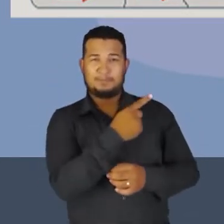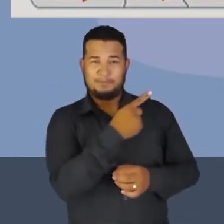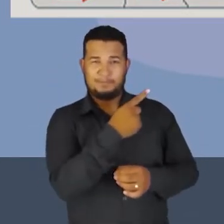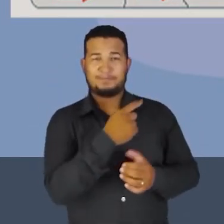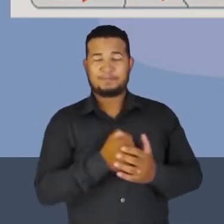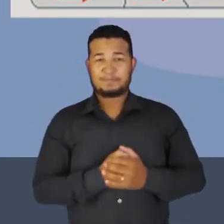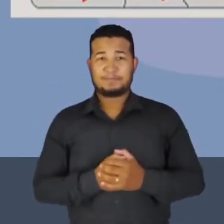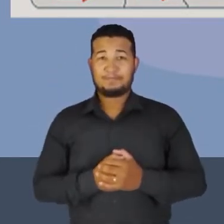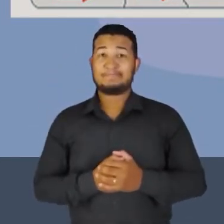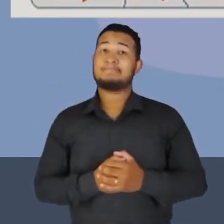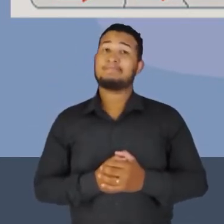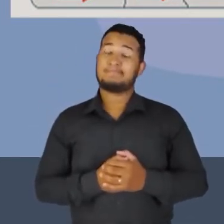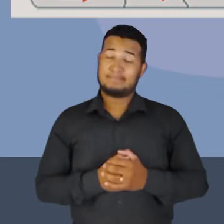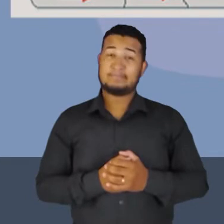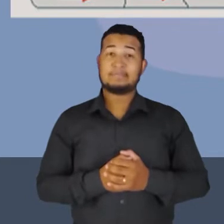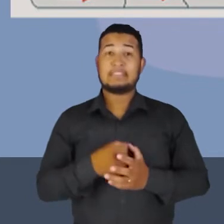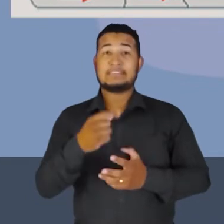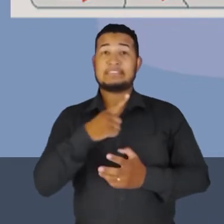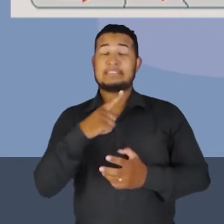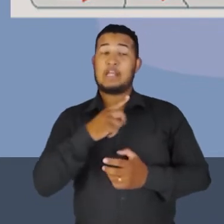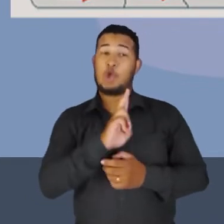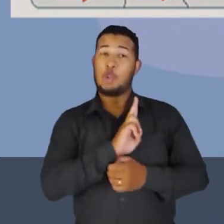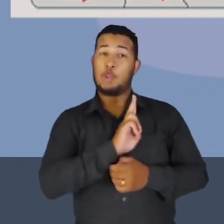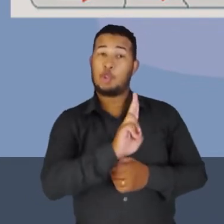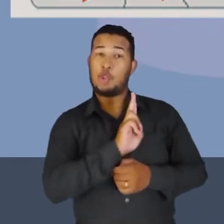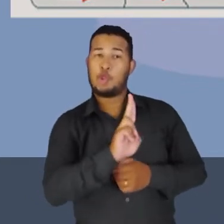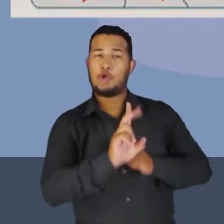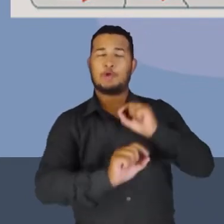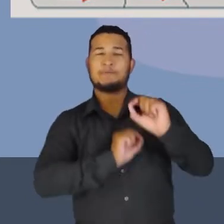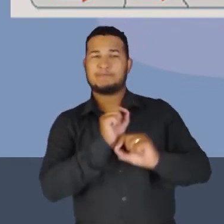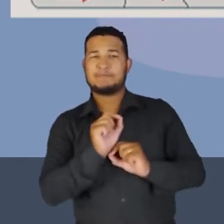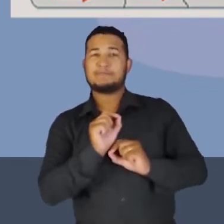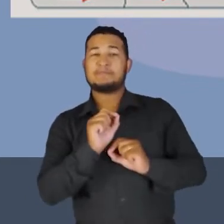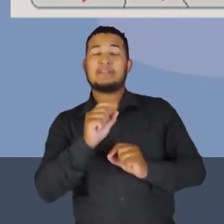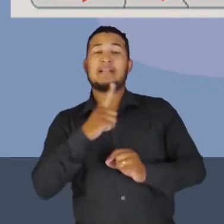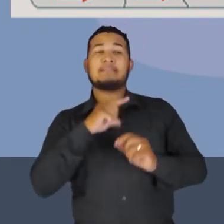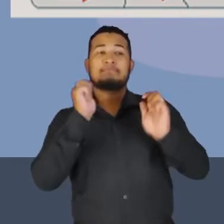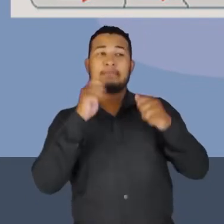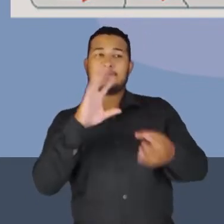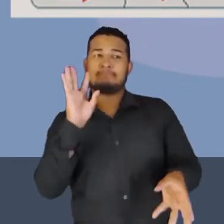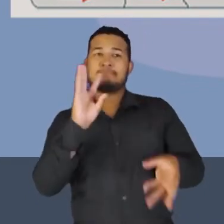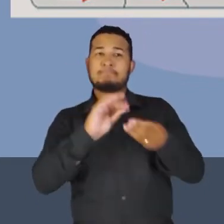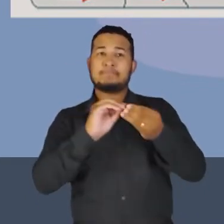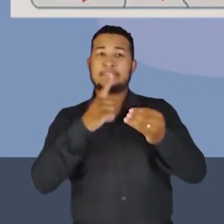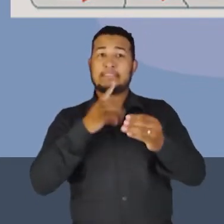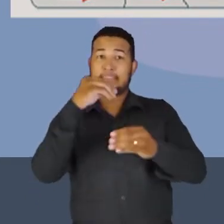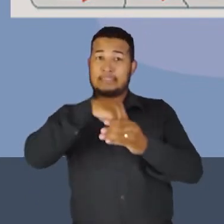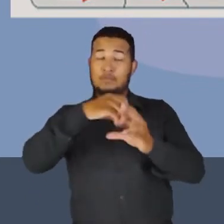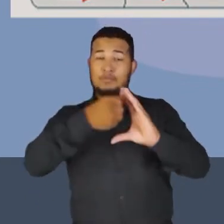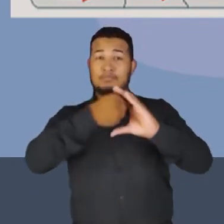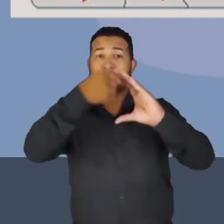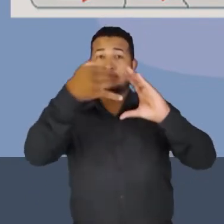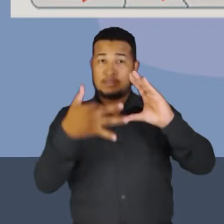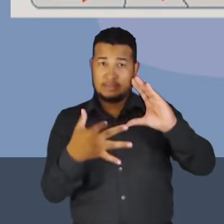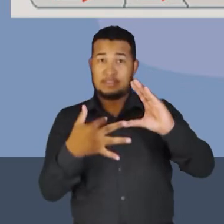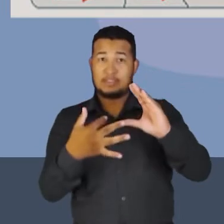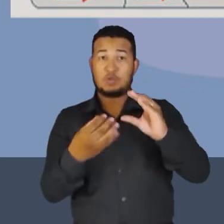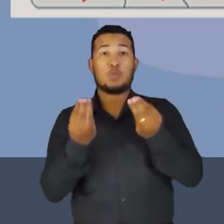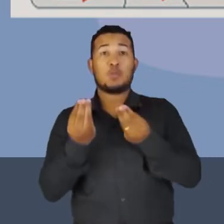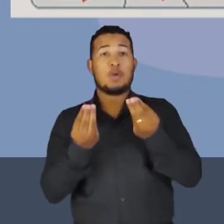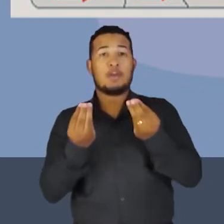vendo, nós vamos dizer que este material vai poder apresentar propriedades